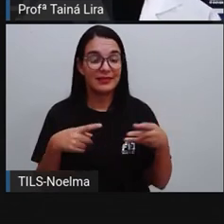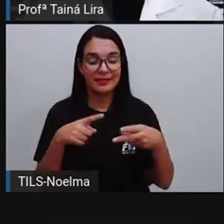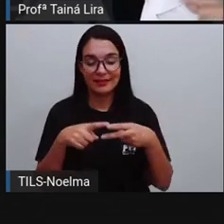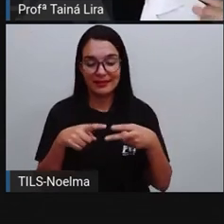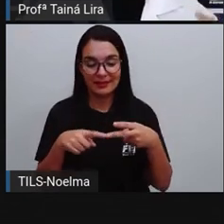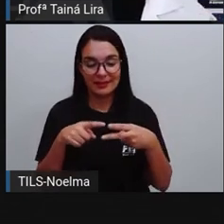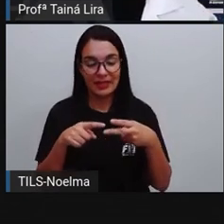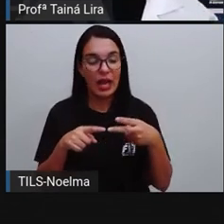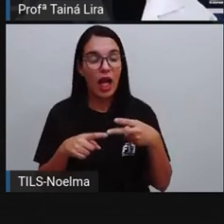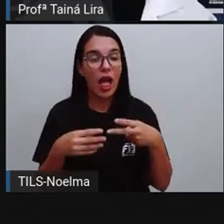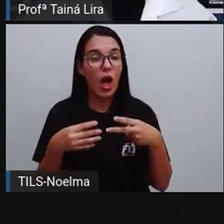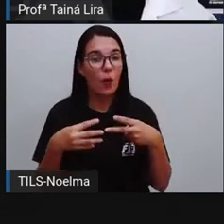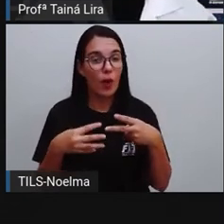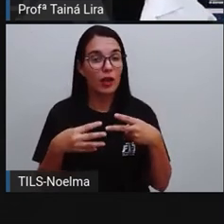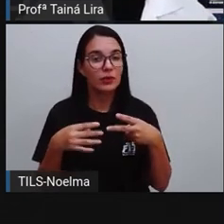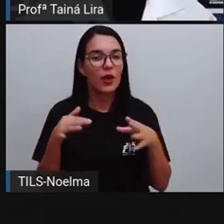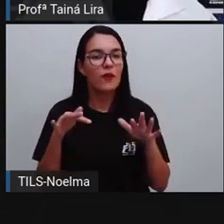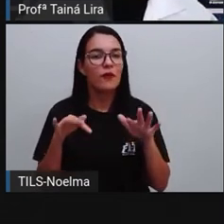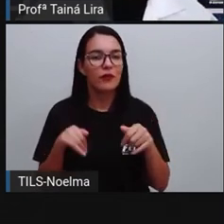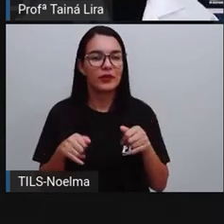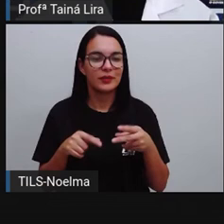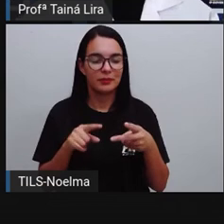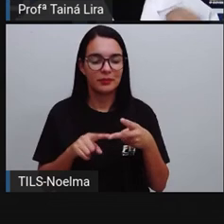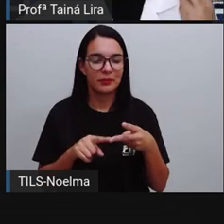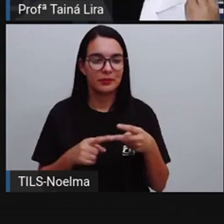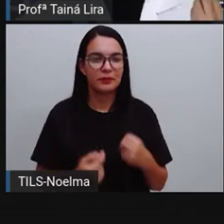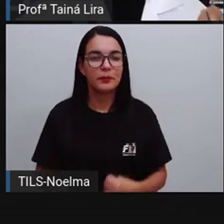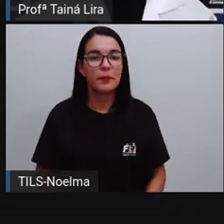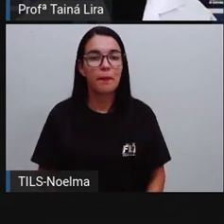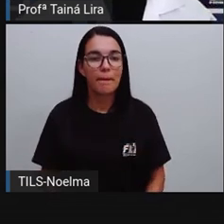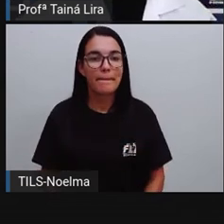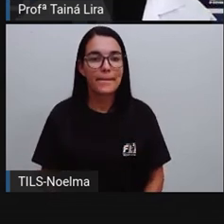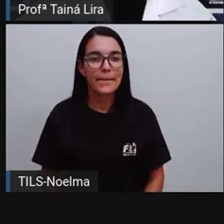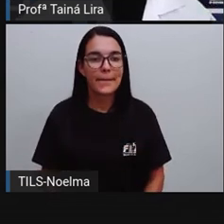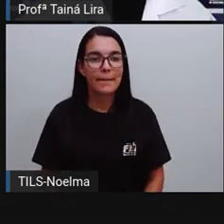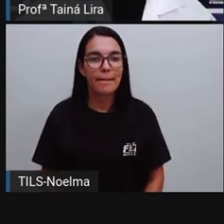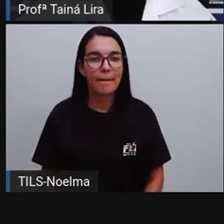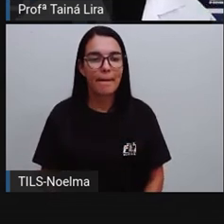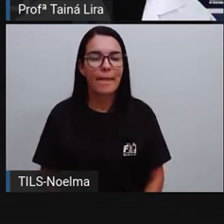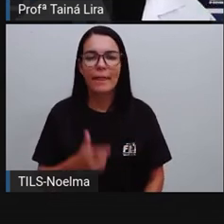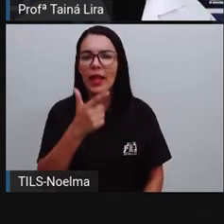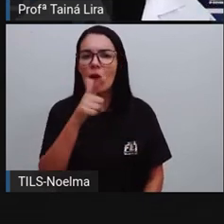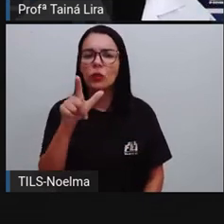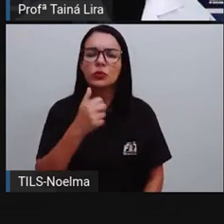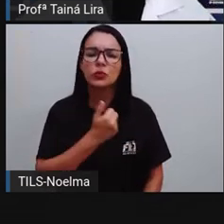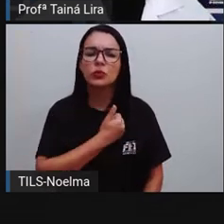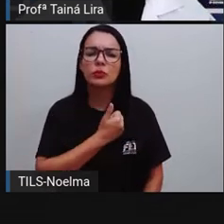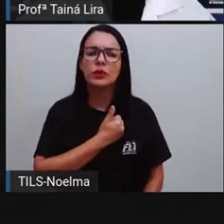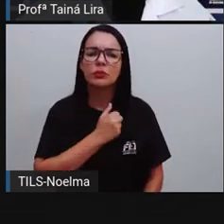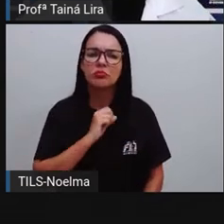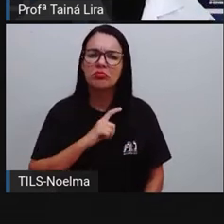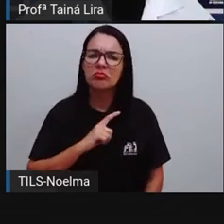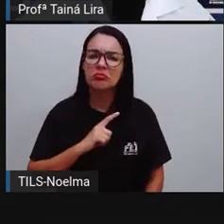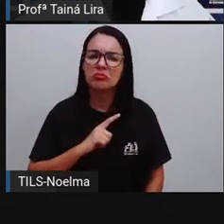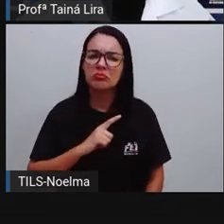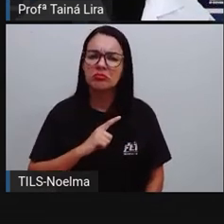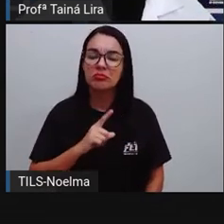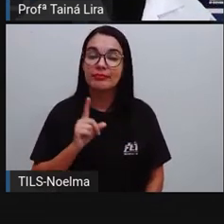O 4 lá no finalzinho. Qual número mais eu posso escrever, pró, com esse algarismo 4?